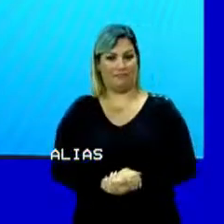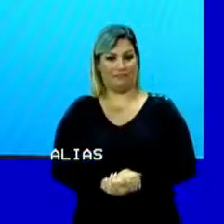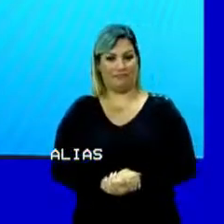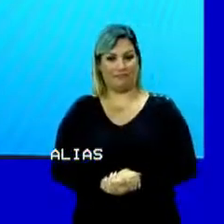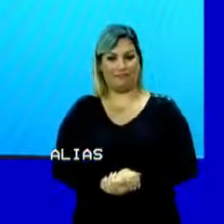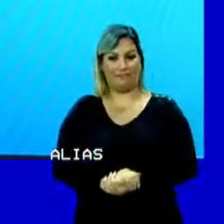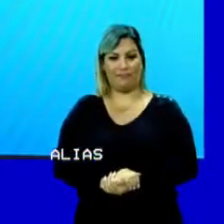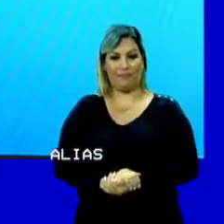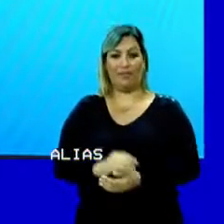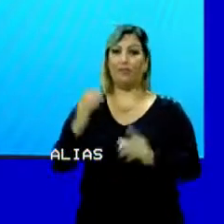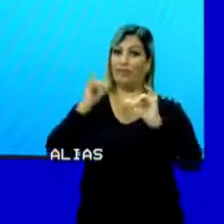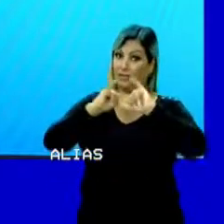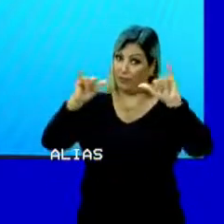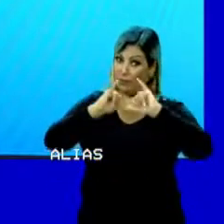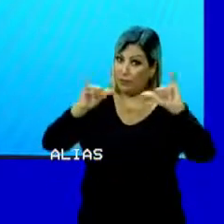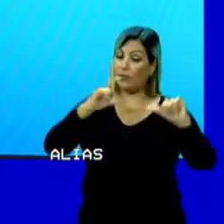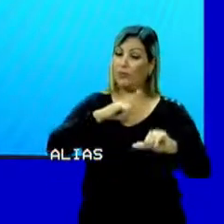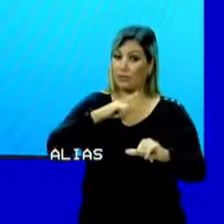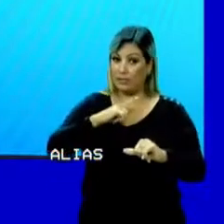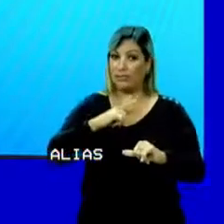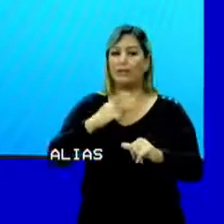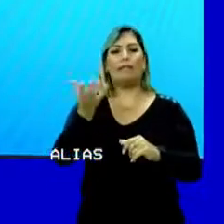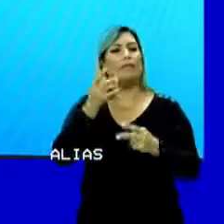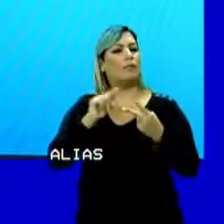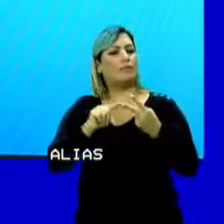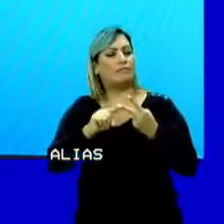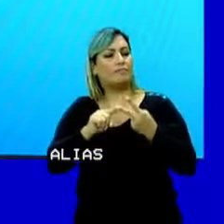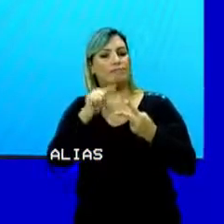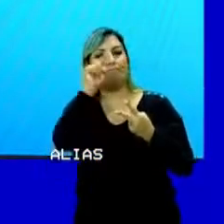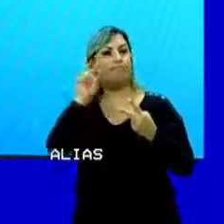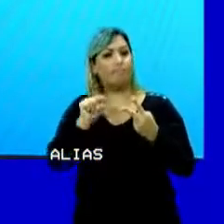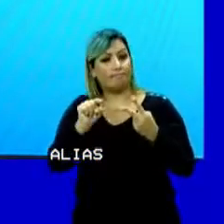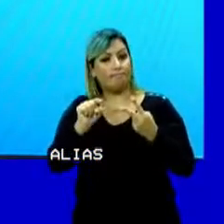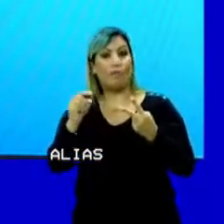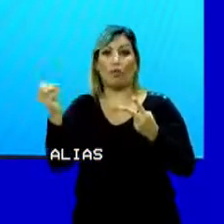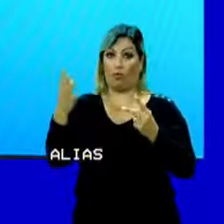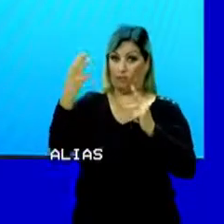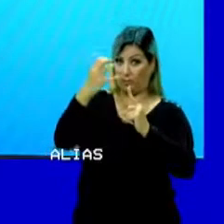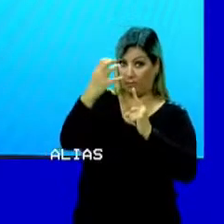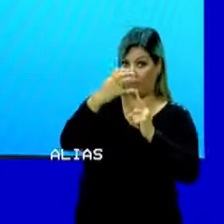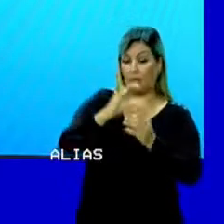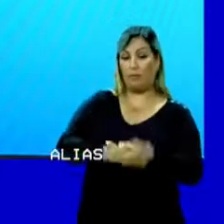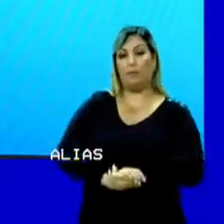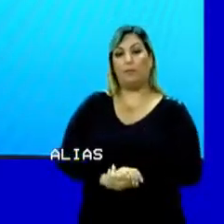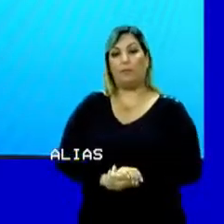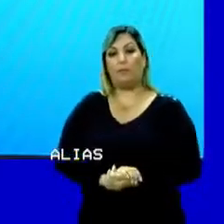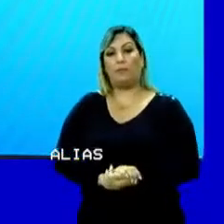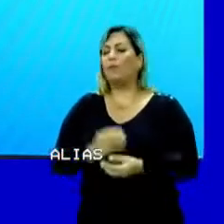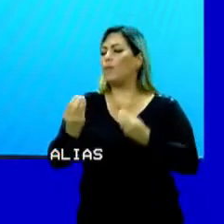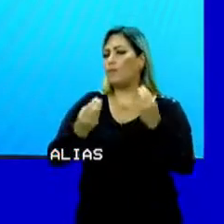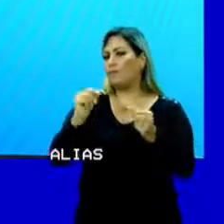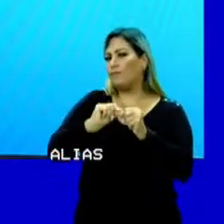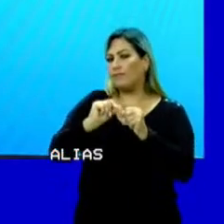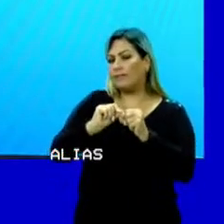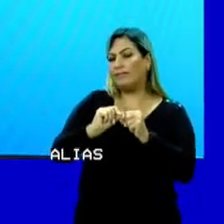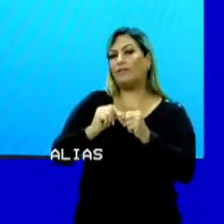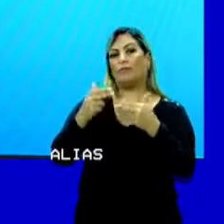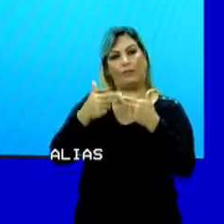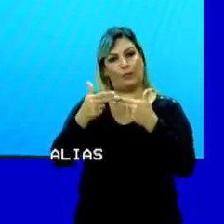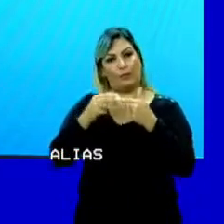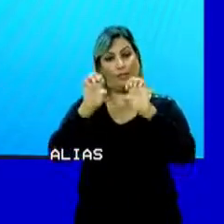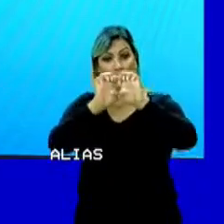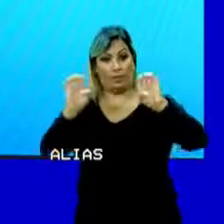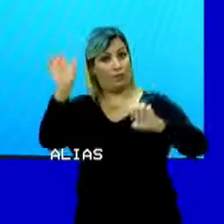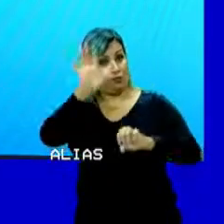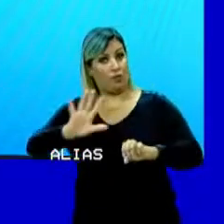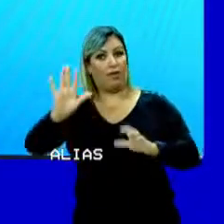O que ele tem? São as informações. O que ele quer? O, a nova pressão, não é? E como fazer? Utilizando